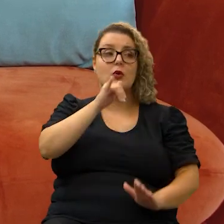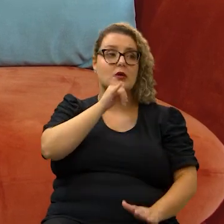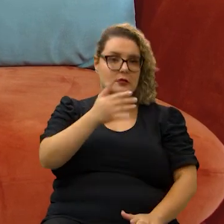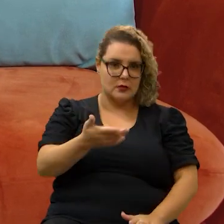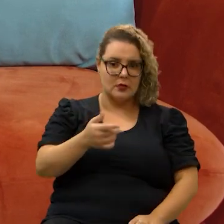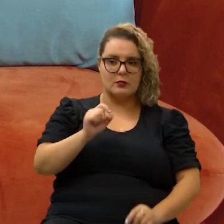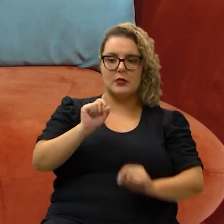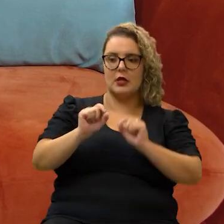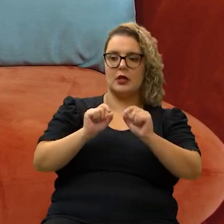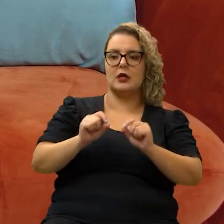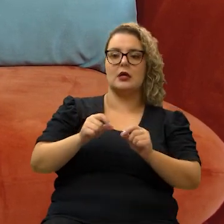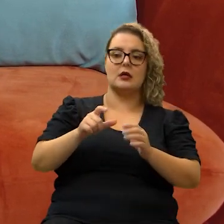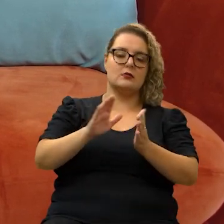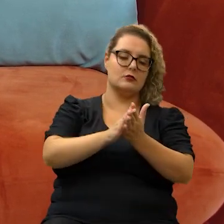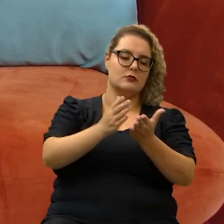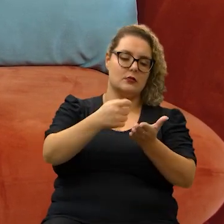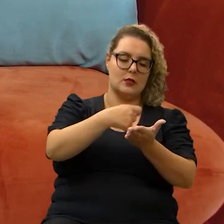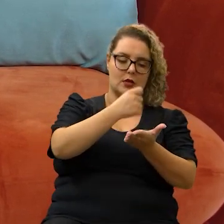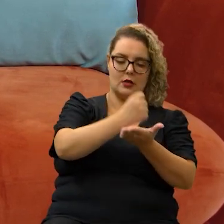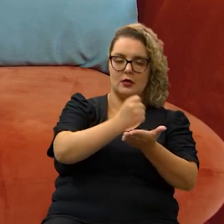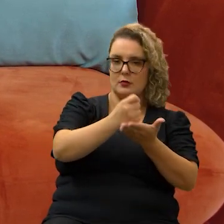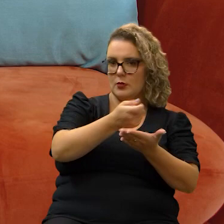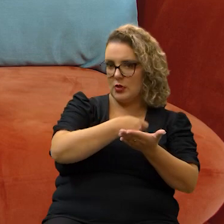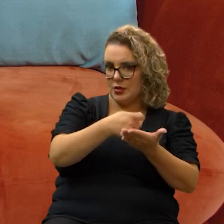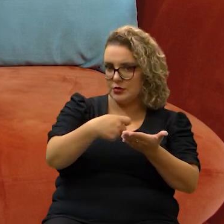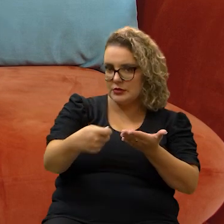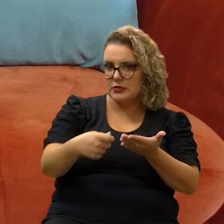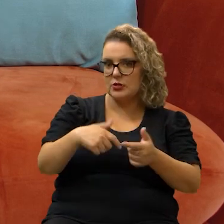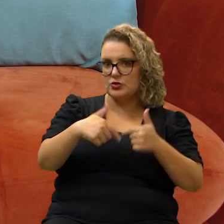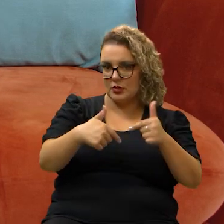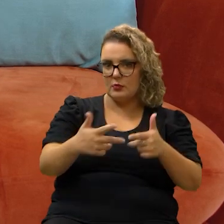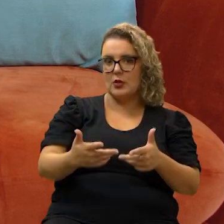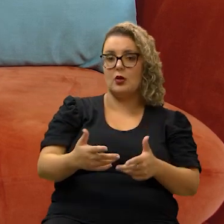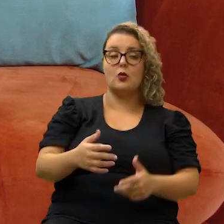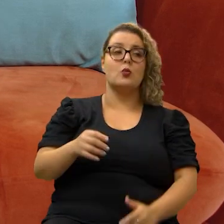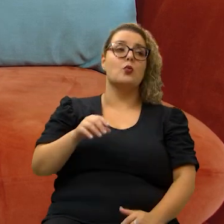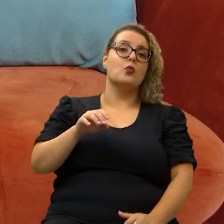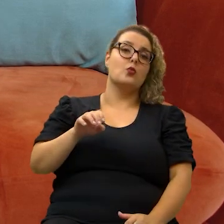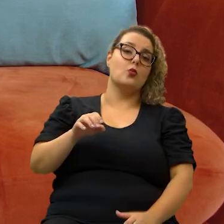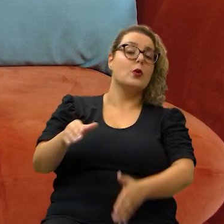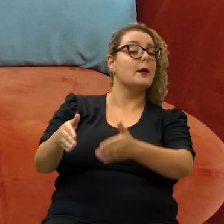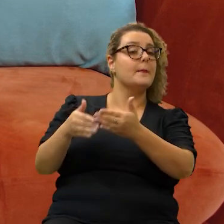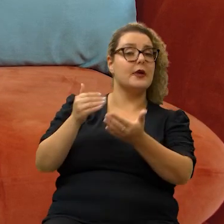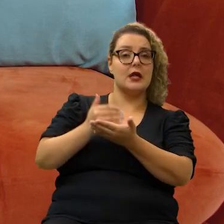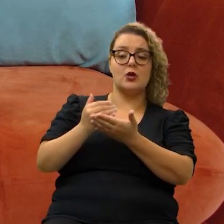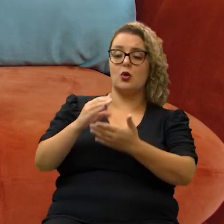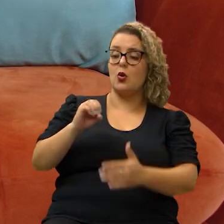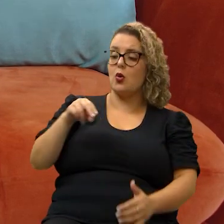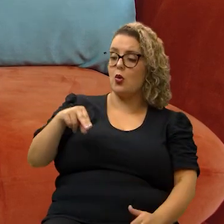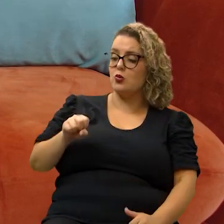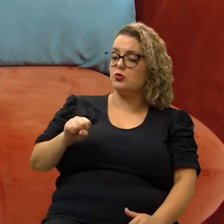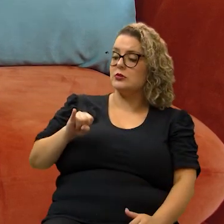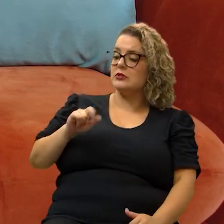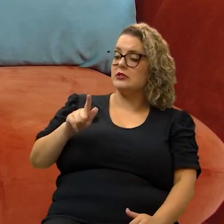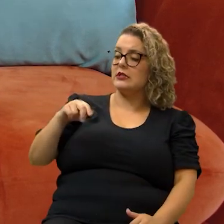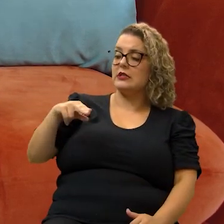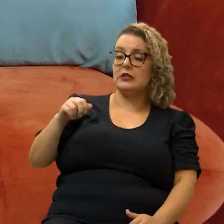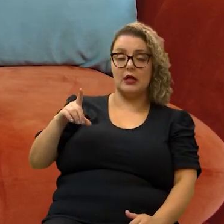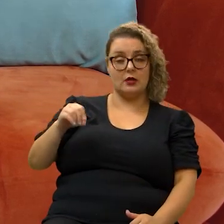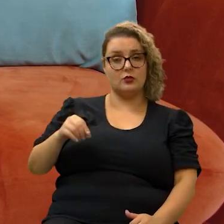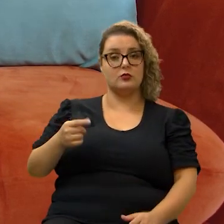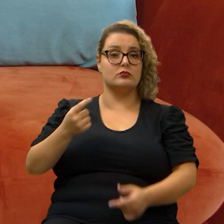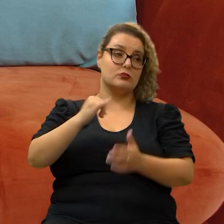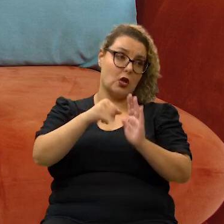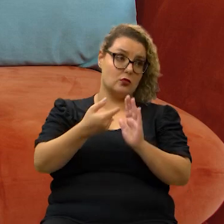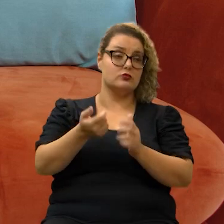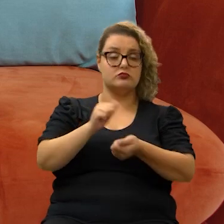conta por exemplo para aqueles que têm carteira assinada a opção por exemplo de um crédito consignado ele tem os juros bem mais em conta e você